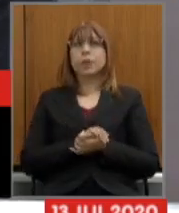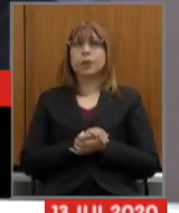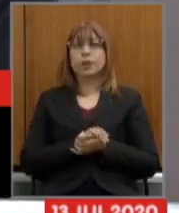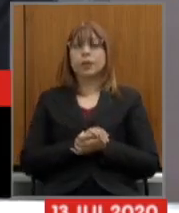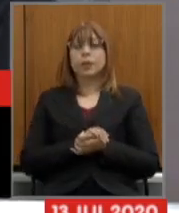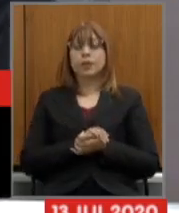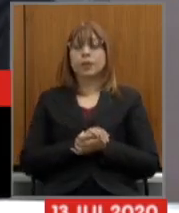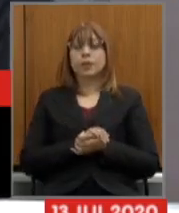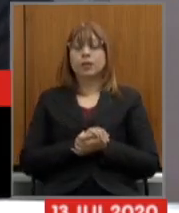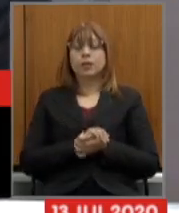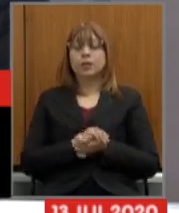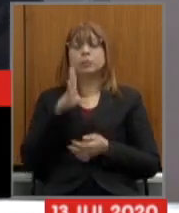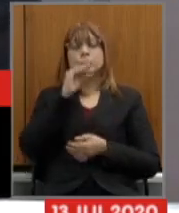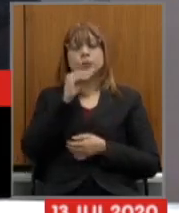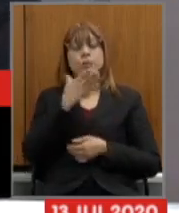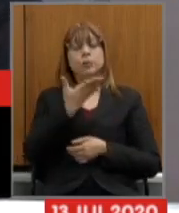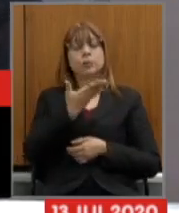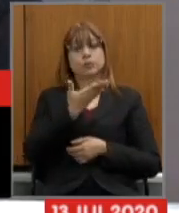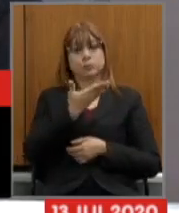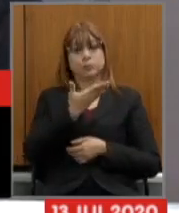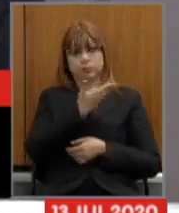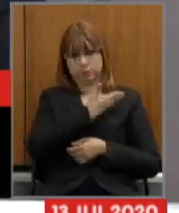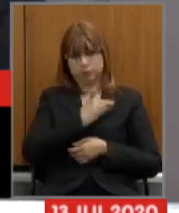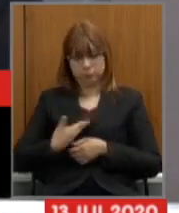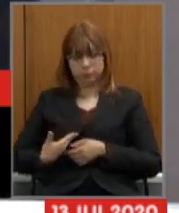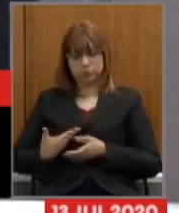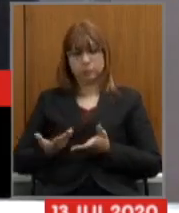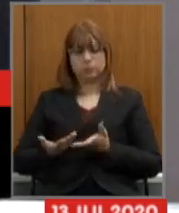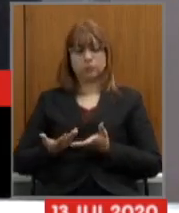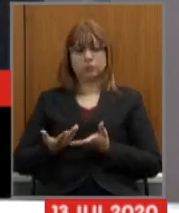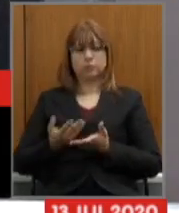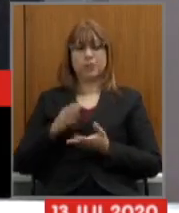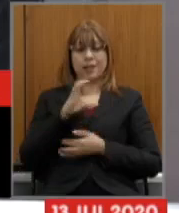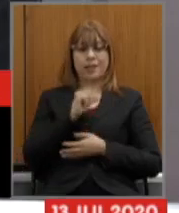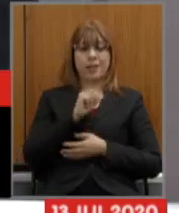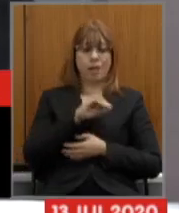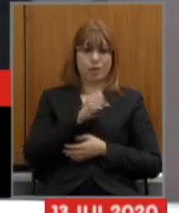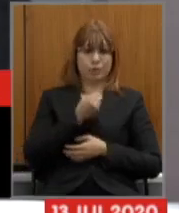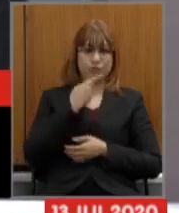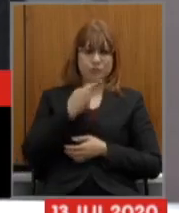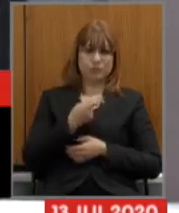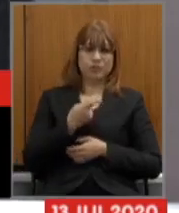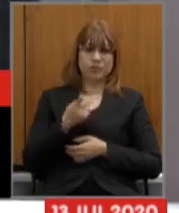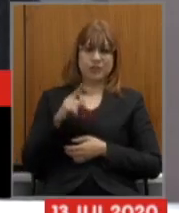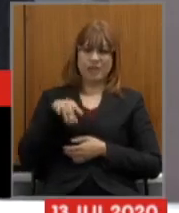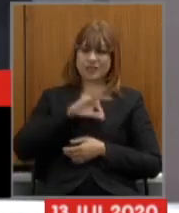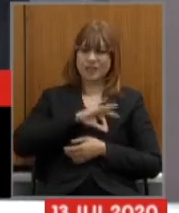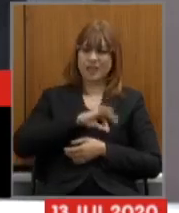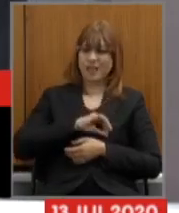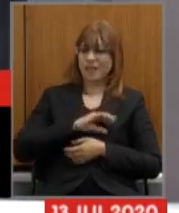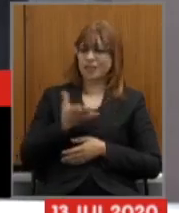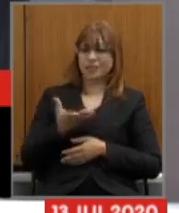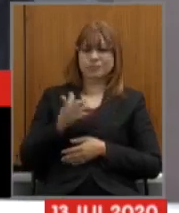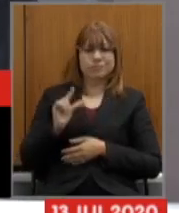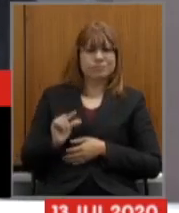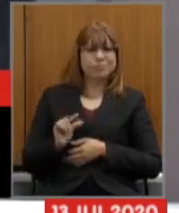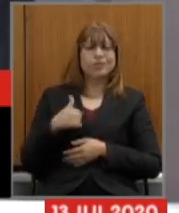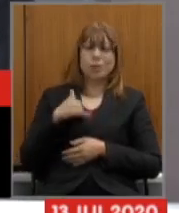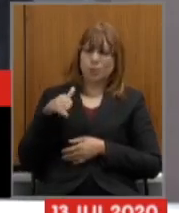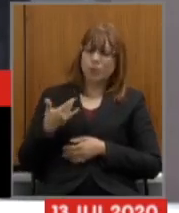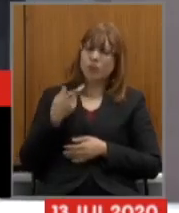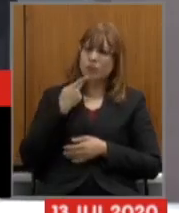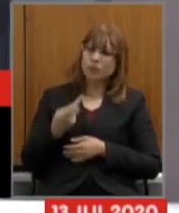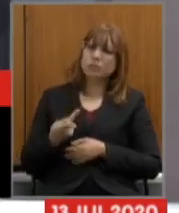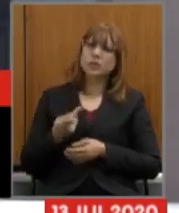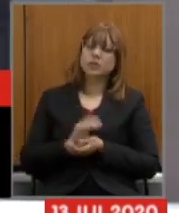os servidores da saúde deputado Carlos Pimenta mencionou que são servidores mal remunerados deputado eu aproveito a sua fala para